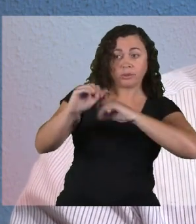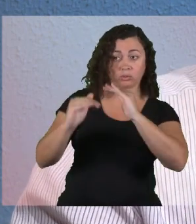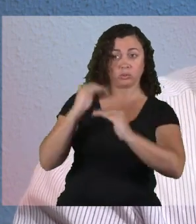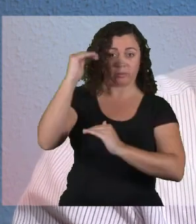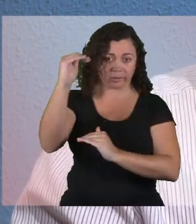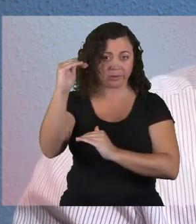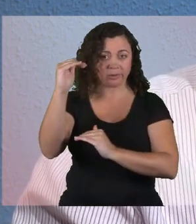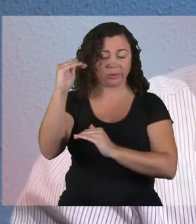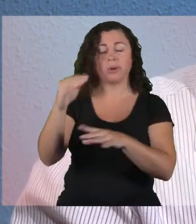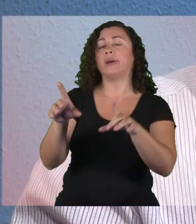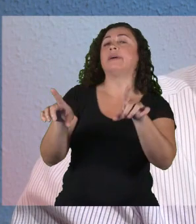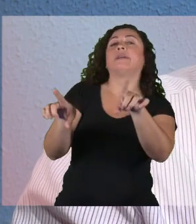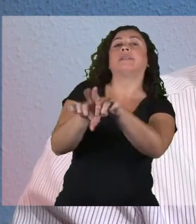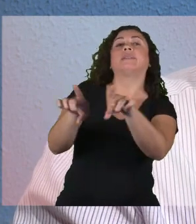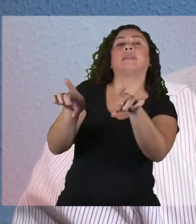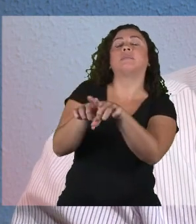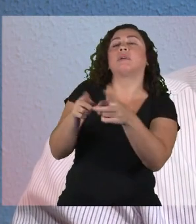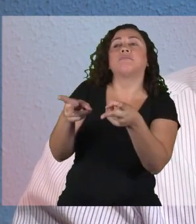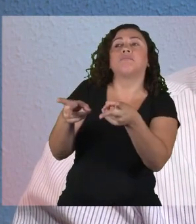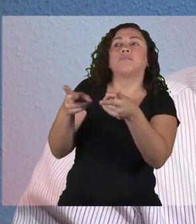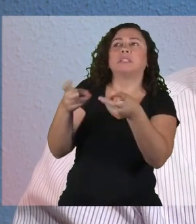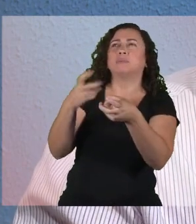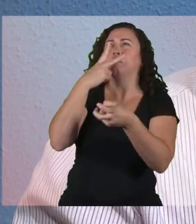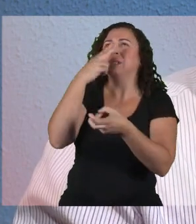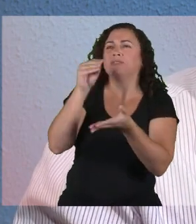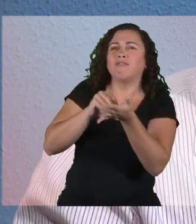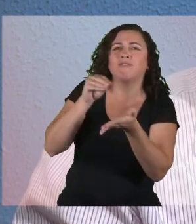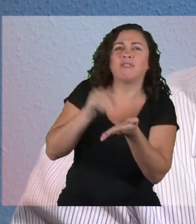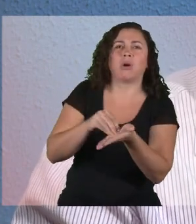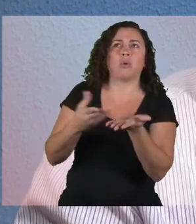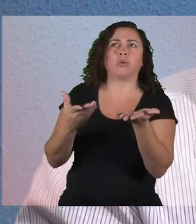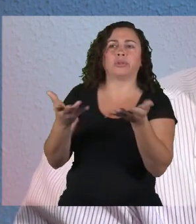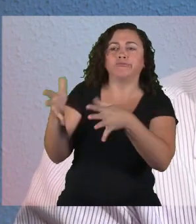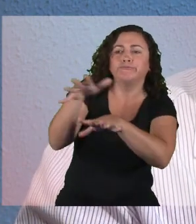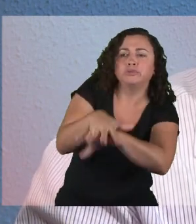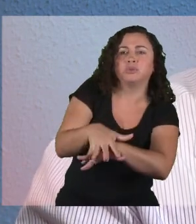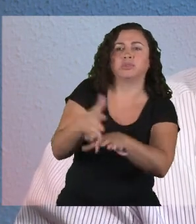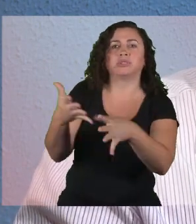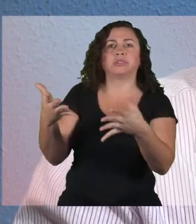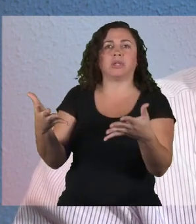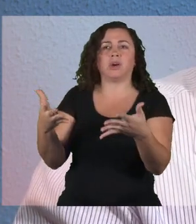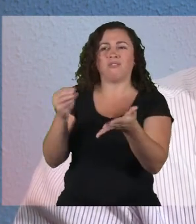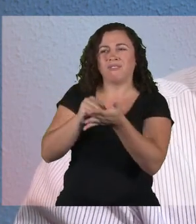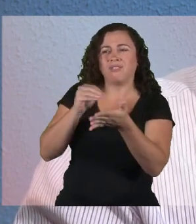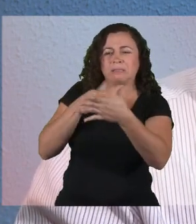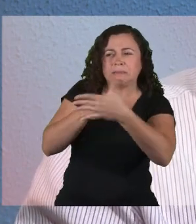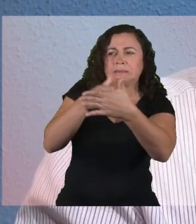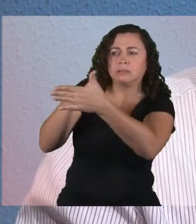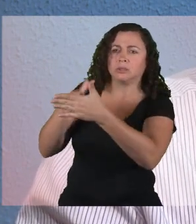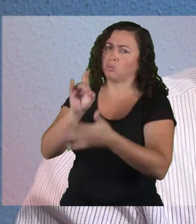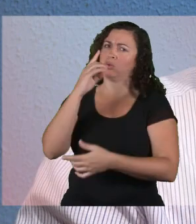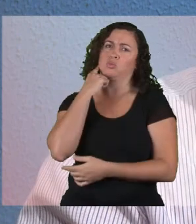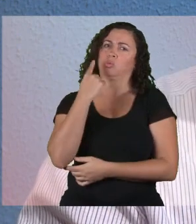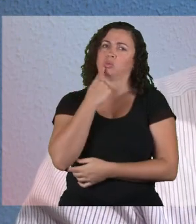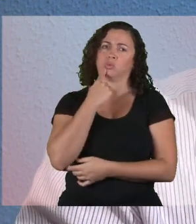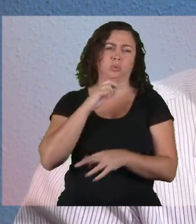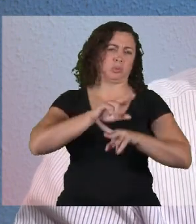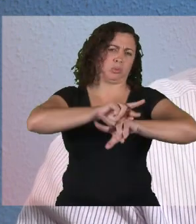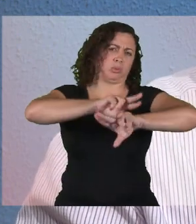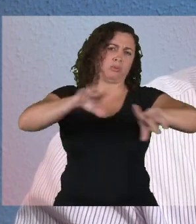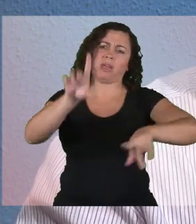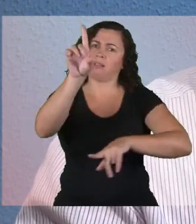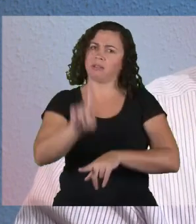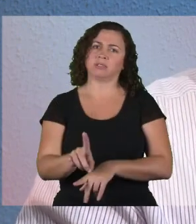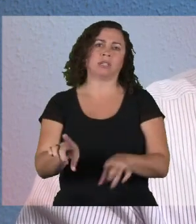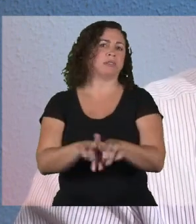nível superior, também vejo como um local muito pouco aberto à inclusão, não só dos surdos, mas